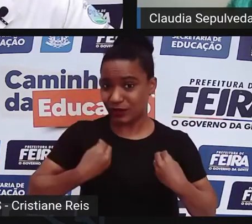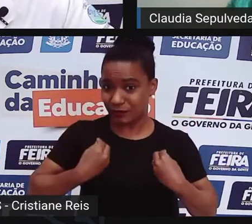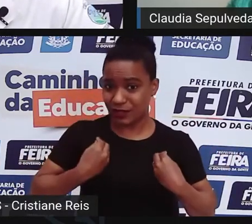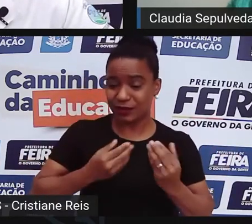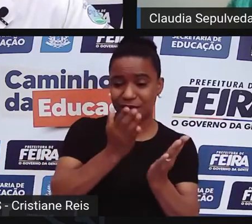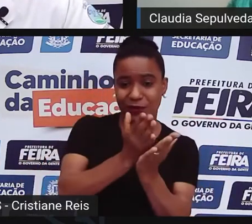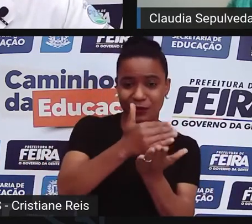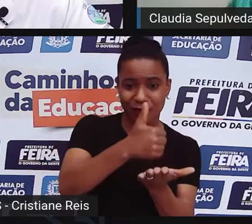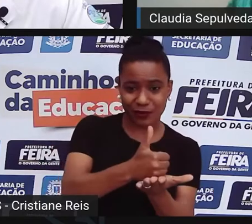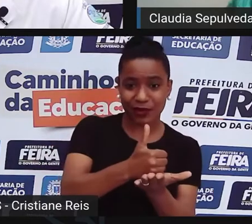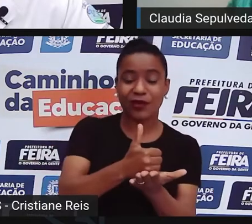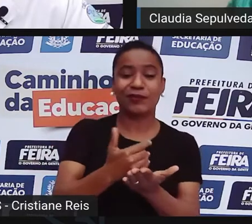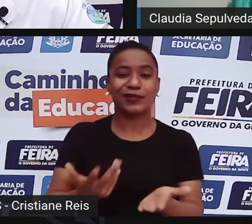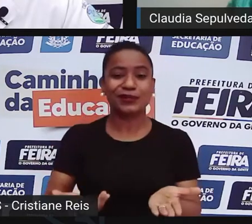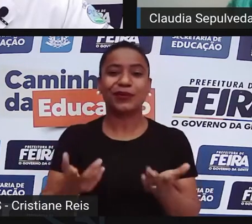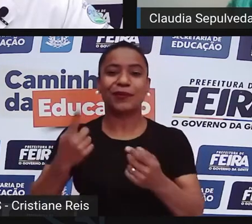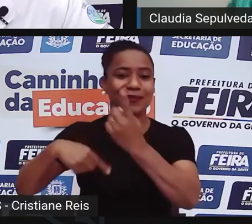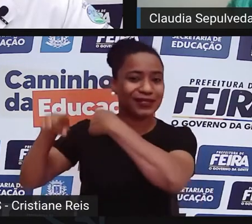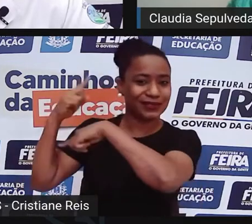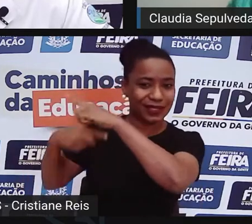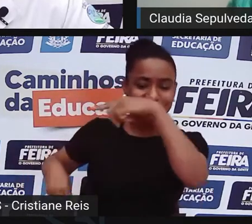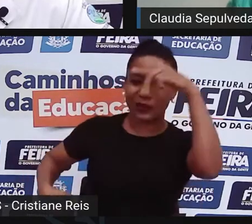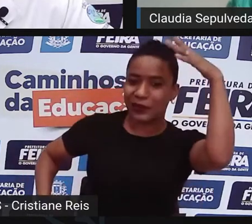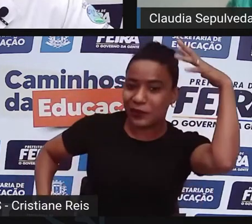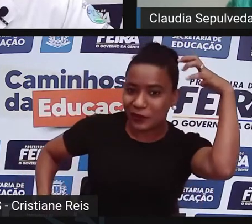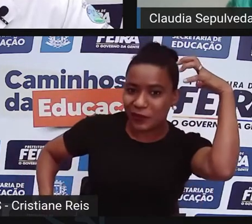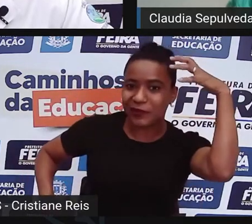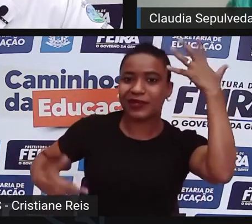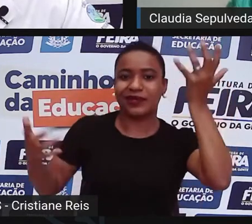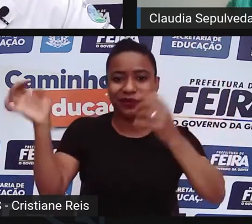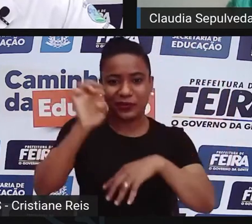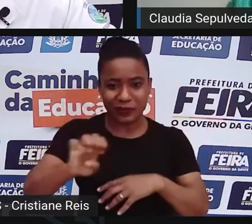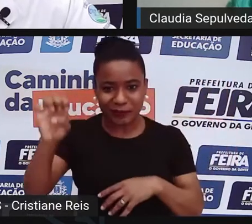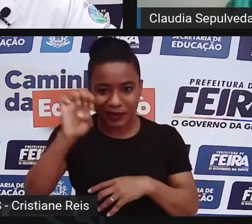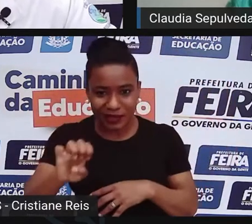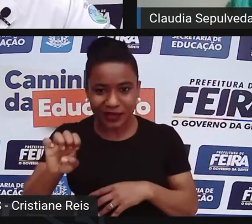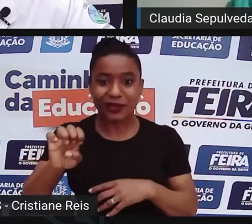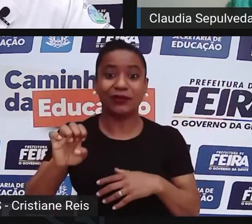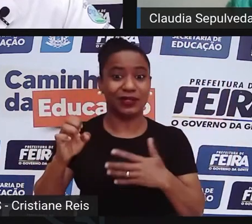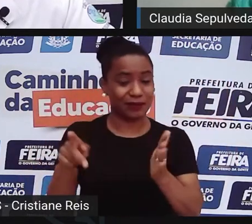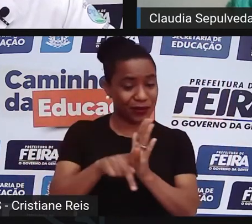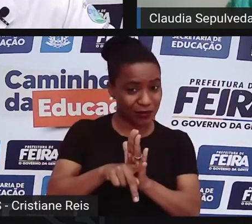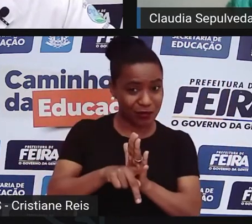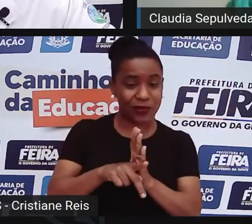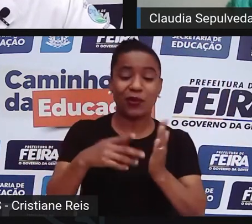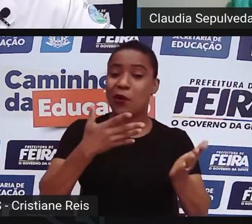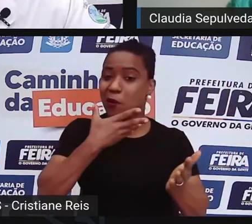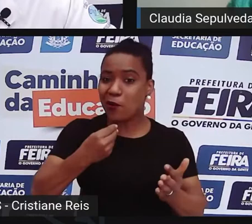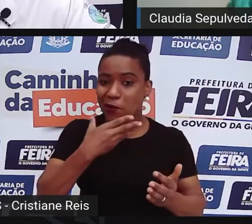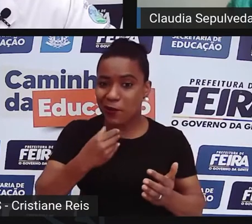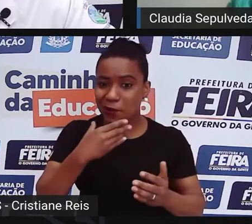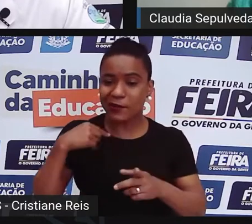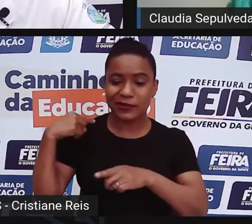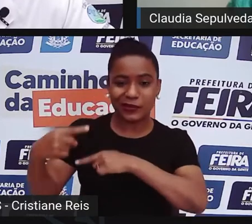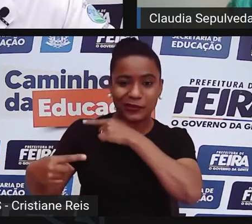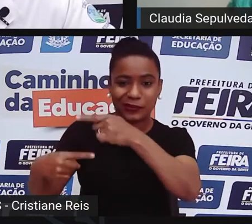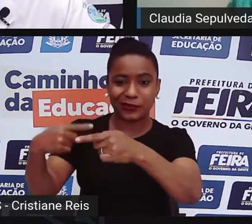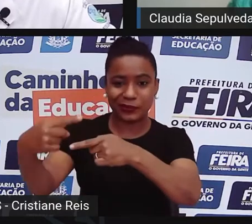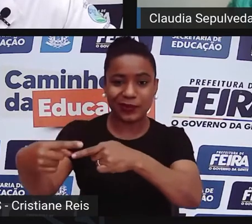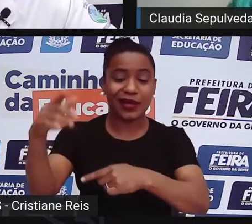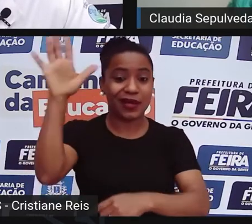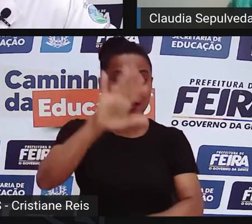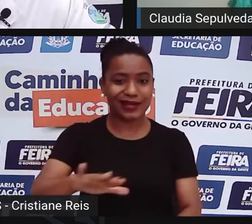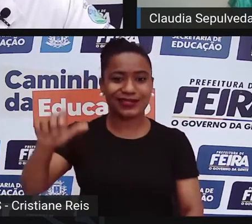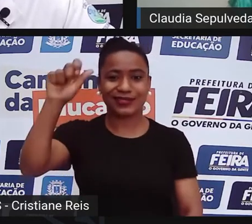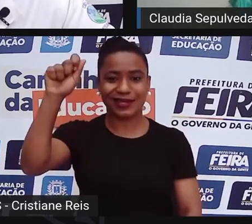europeus, homo sapiens afer, que seria africanos, homo sapiens asiáticos e homo sapiens